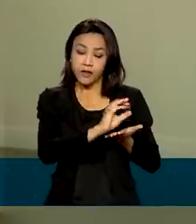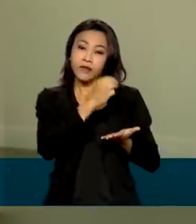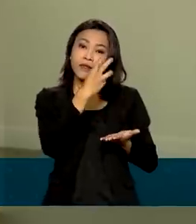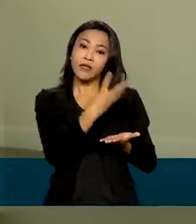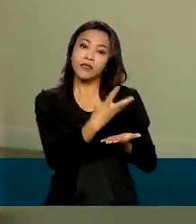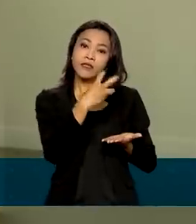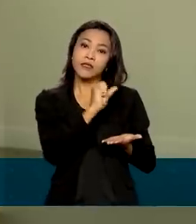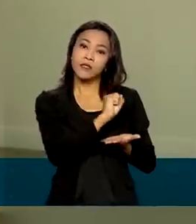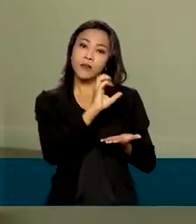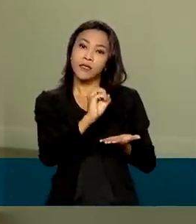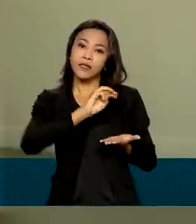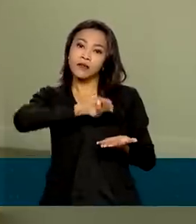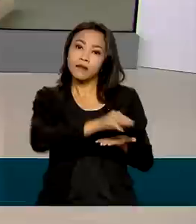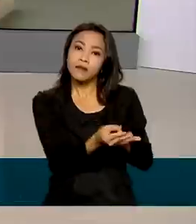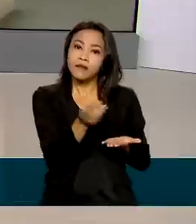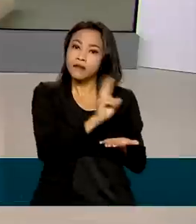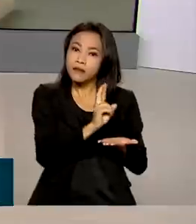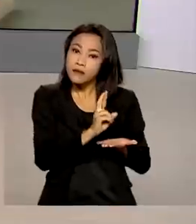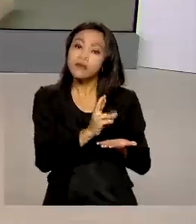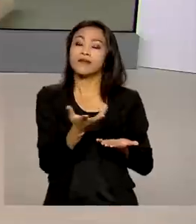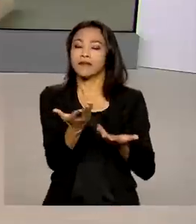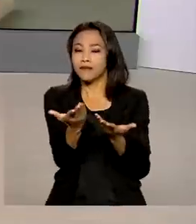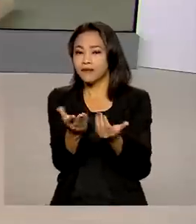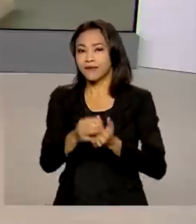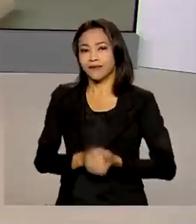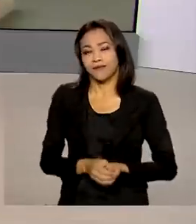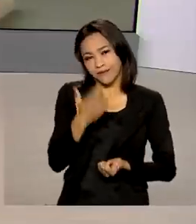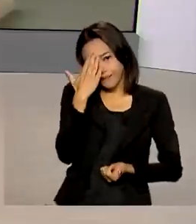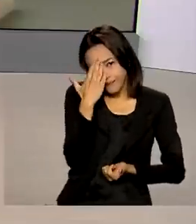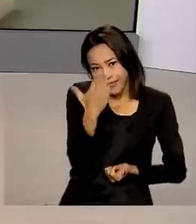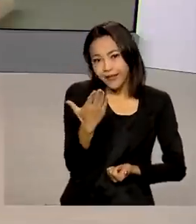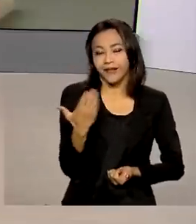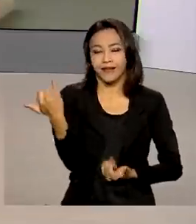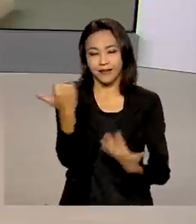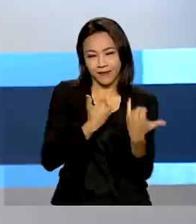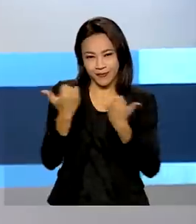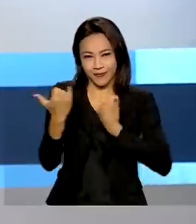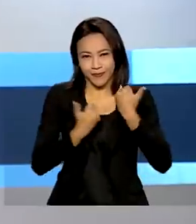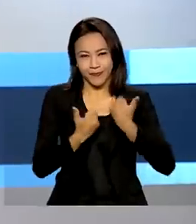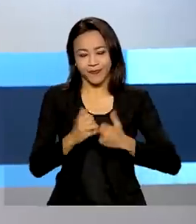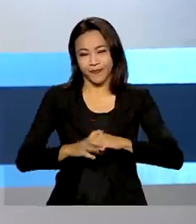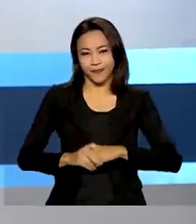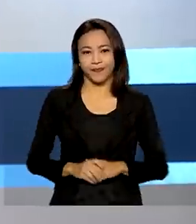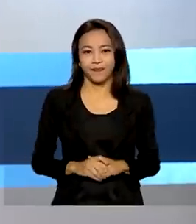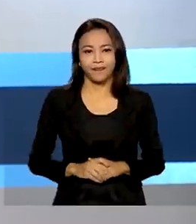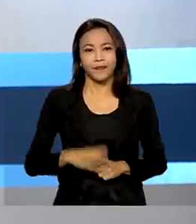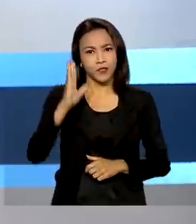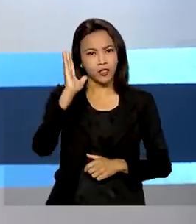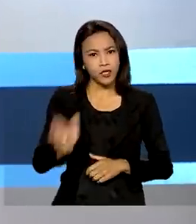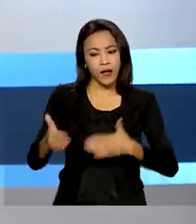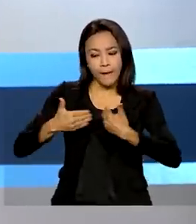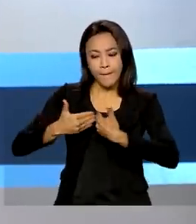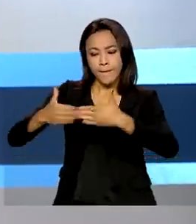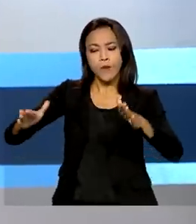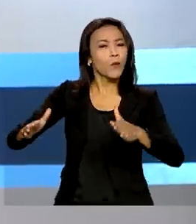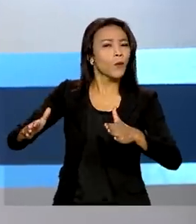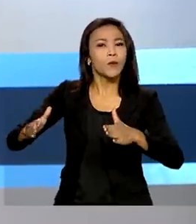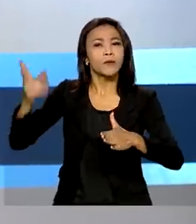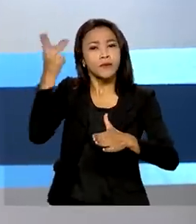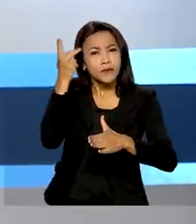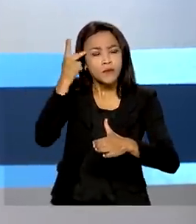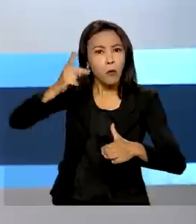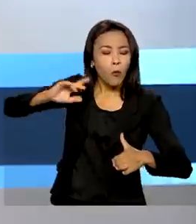milhões de reais. Renata, eu volto com você. Obrigada, Érica, pelas suas informações. E olha, foi aberto em São Paulo o maior